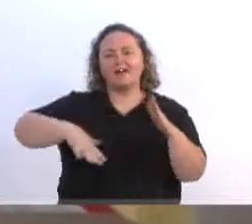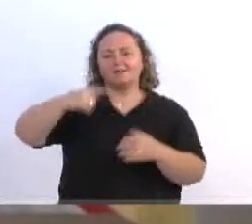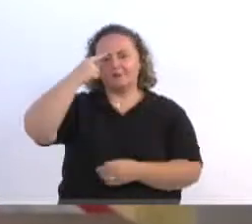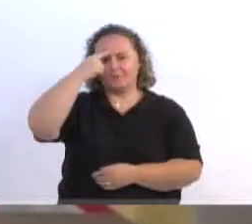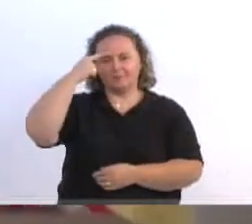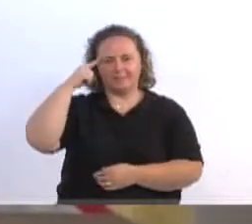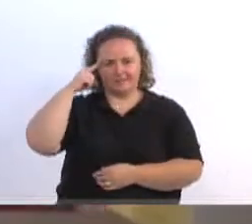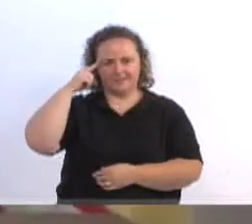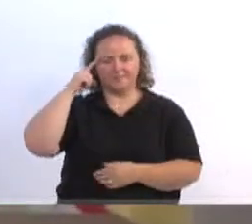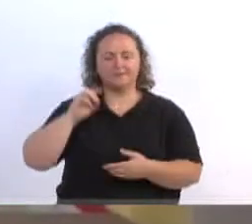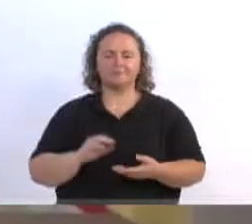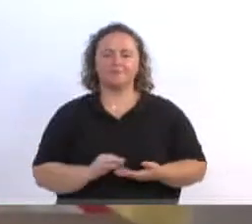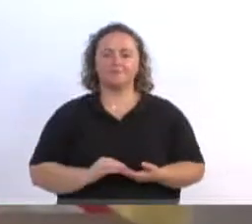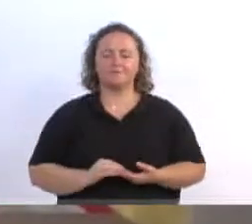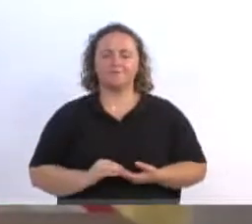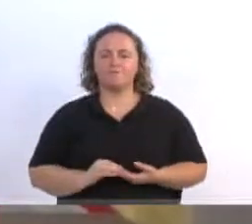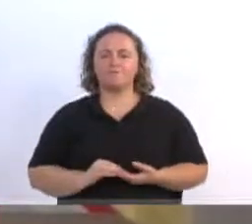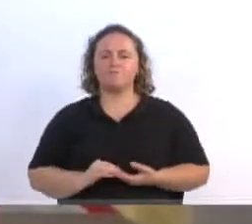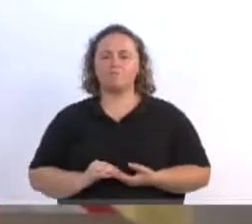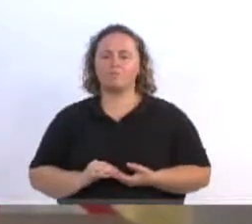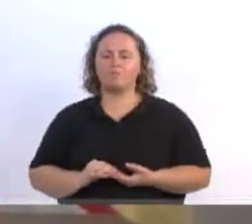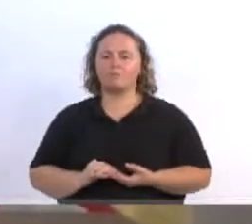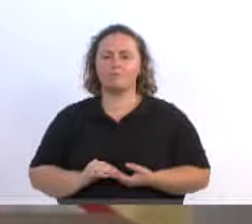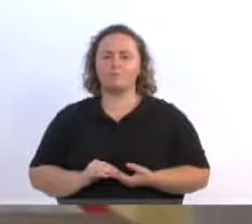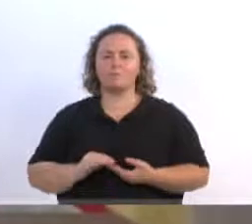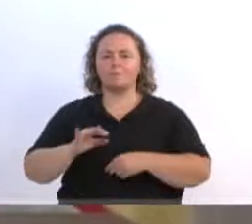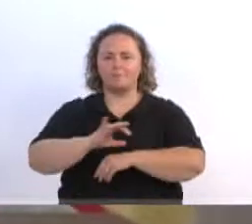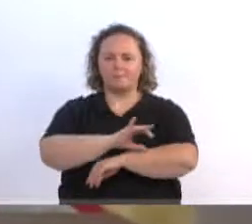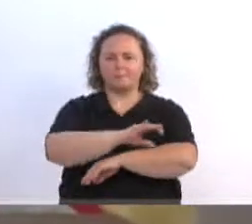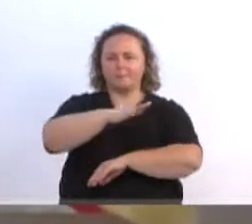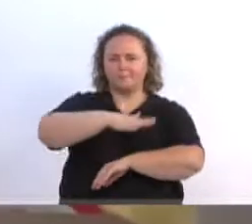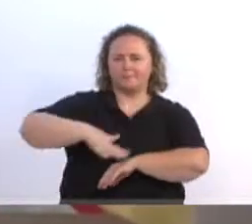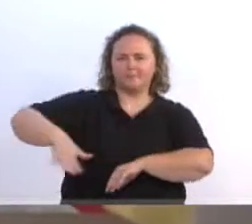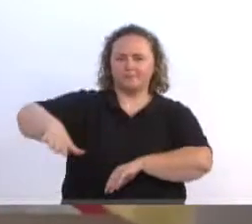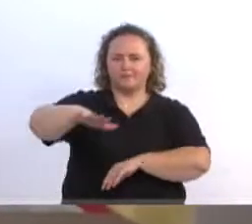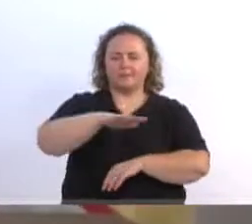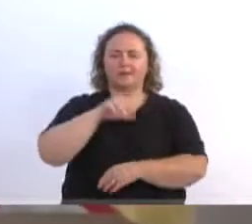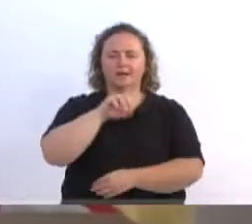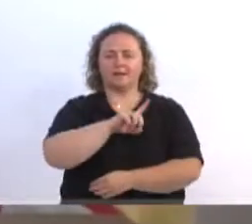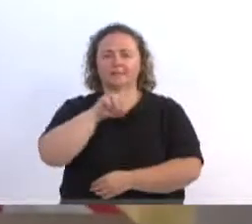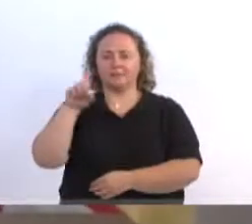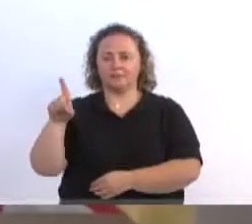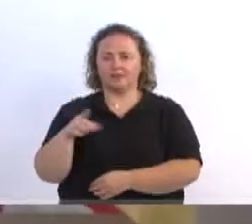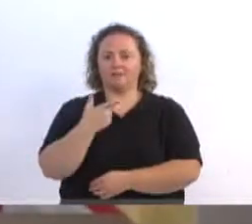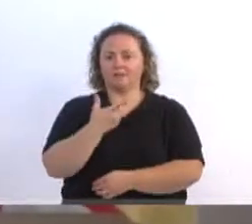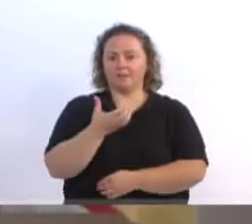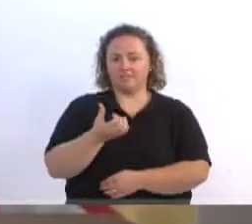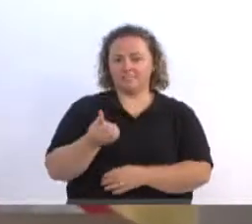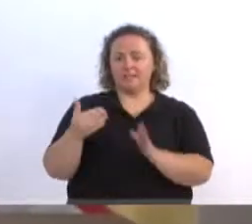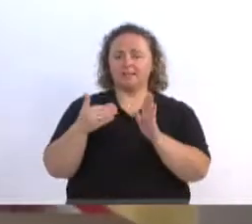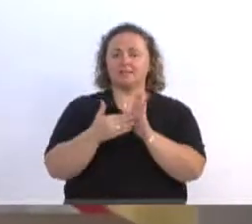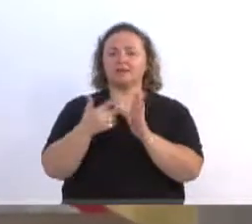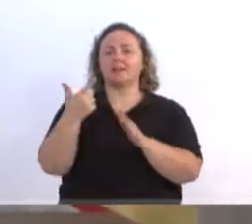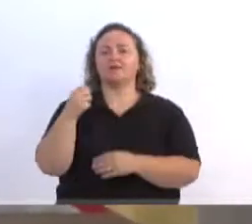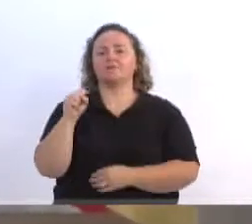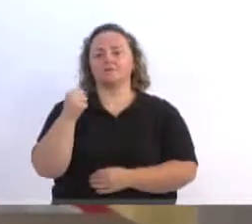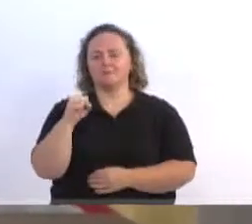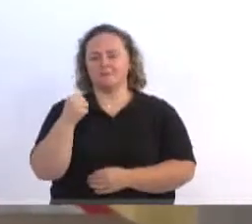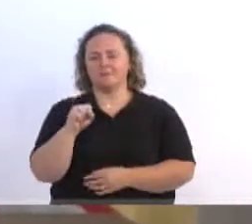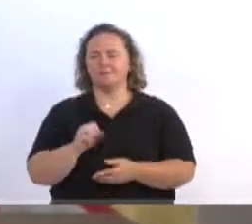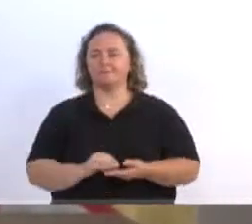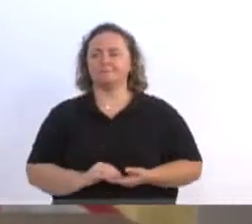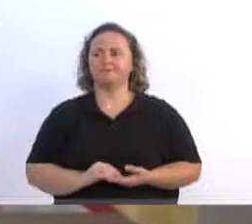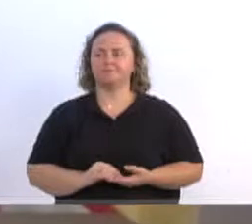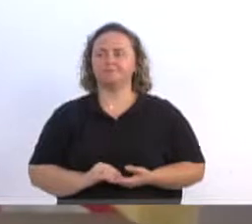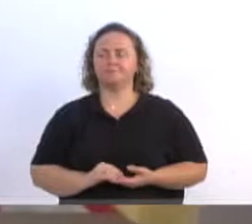Carlos Krieger, ali na Hermann Fritzke. E fica aí o convite a todos para dia 26 ao dia 28. Concedo a parte ao vereador Ito, aproveitando.